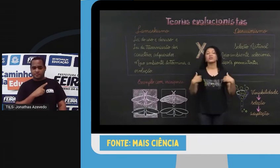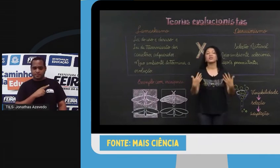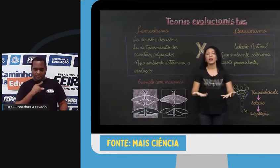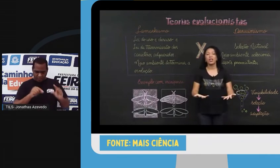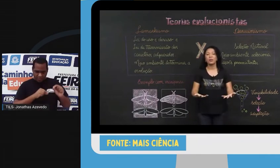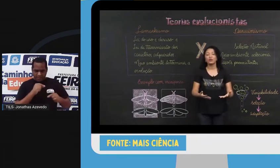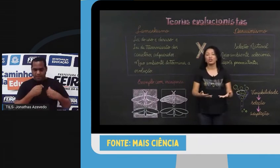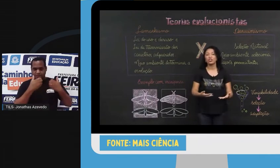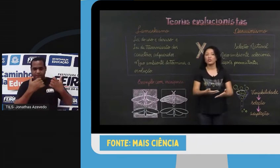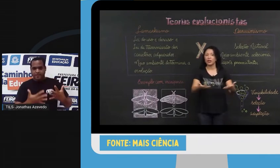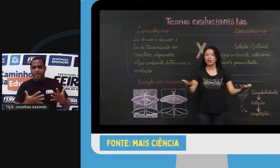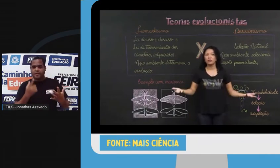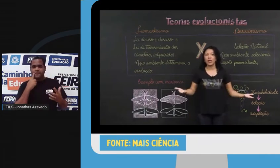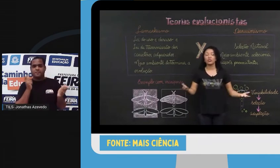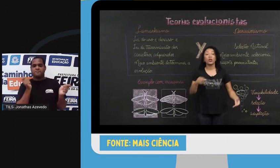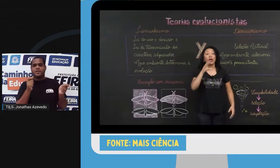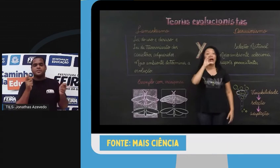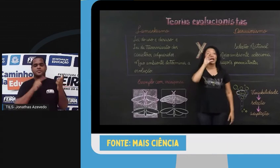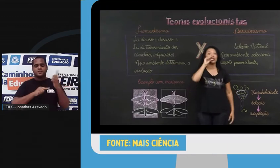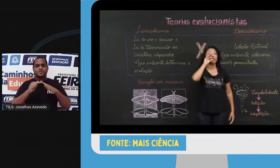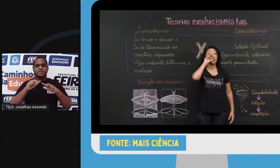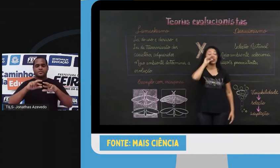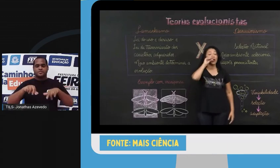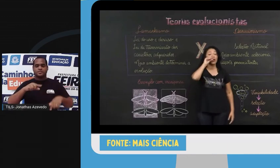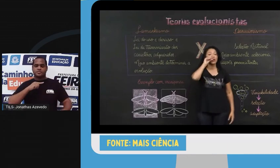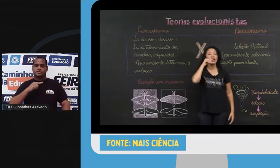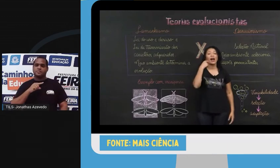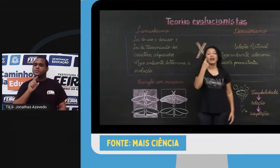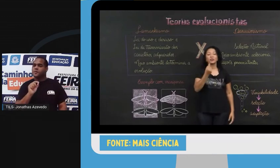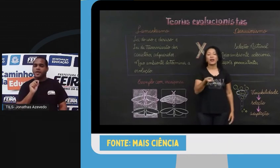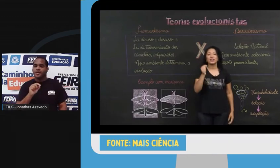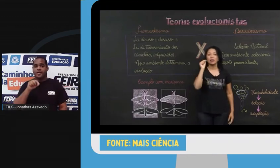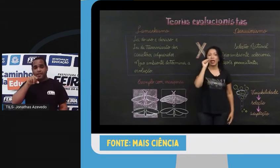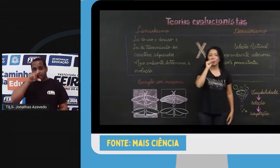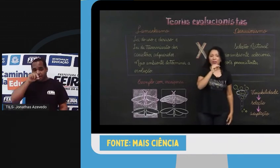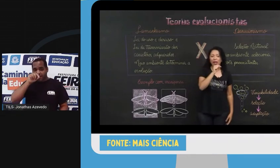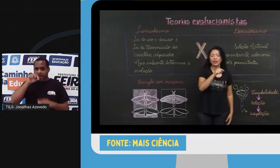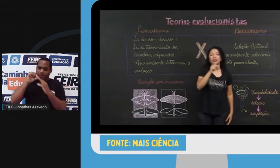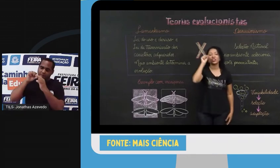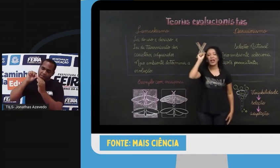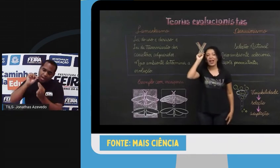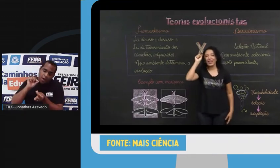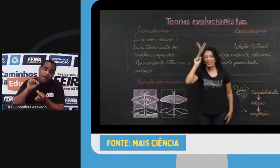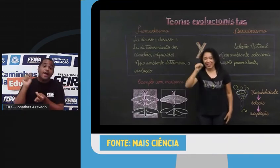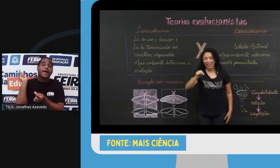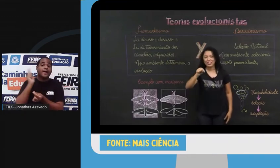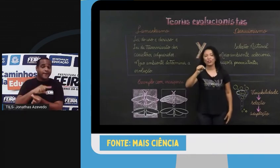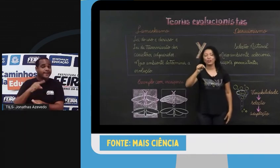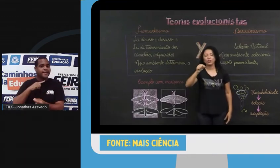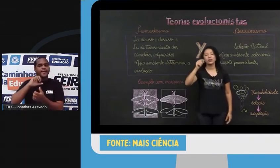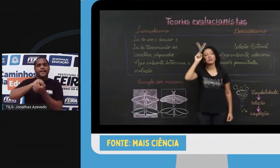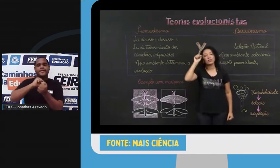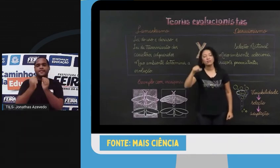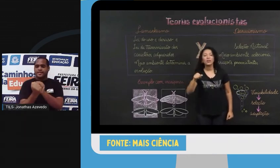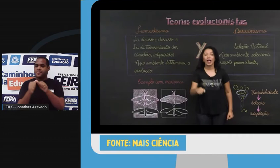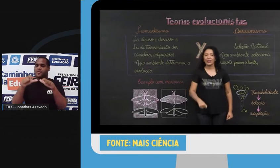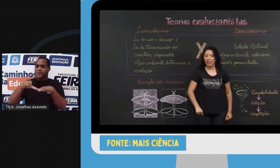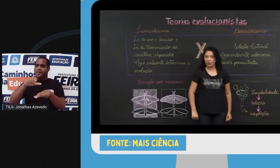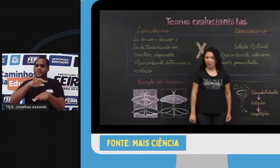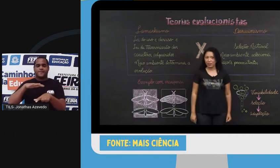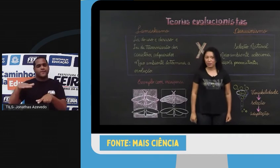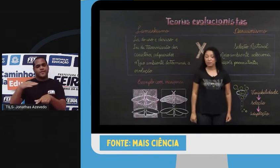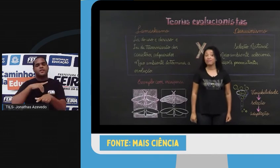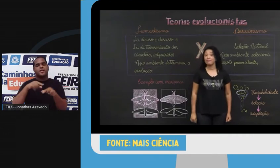reproduzir, ter sucesso reprodutivo naquele ambiente? As de bico maior. As mais adaptadas àquela circunstância,